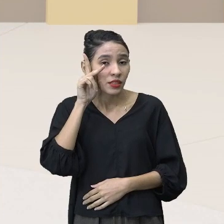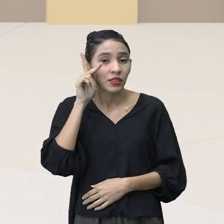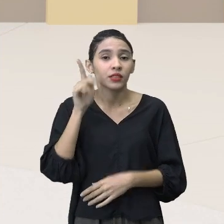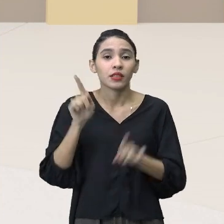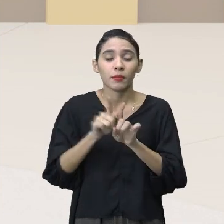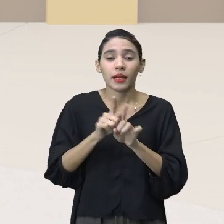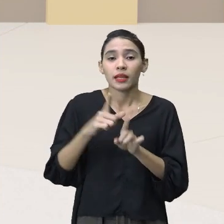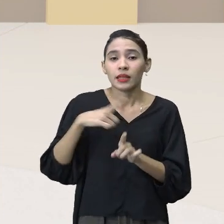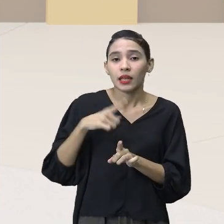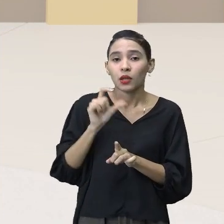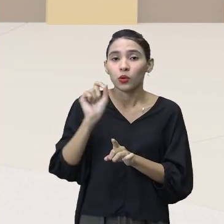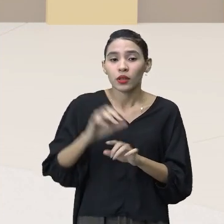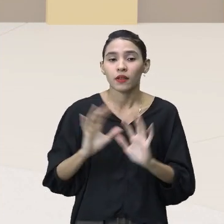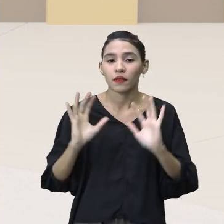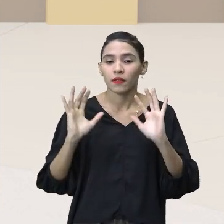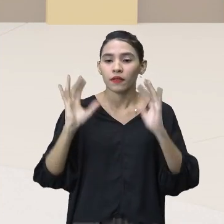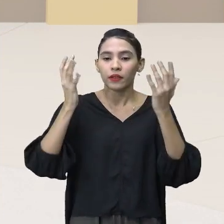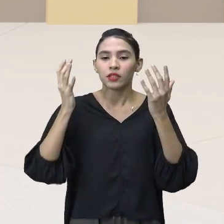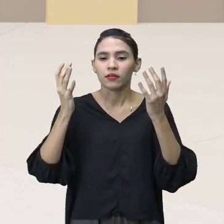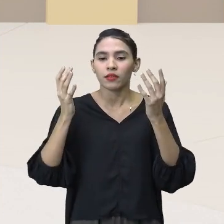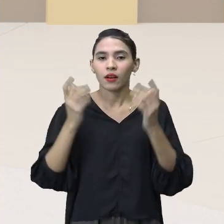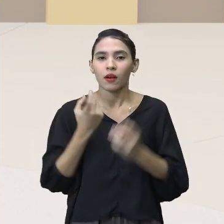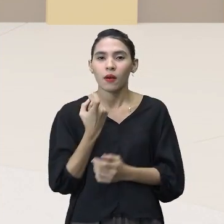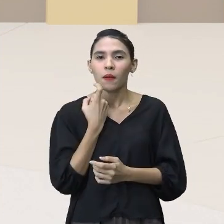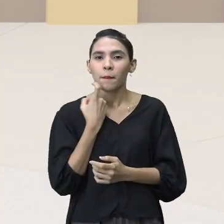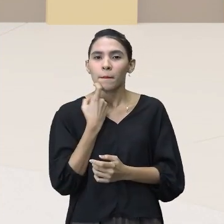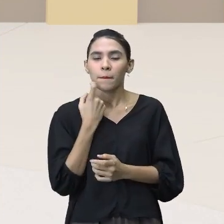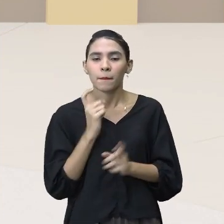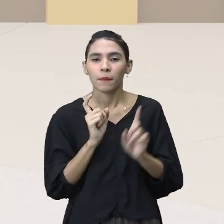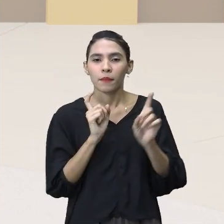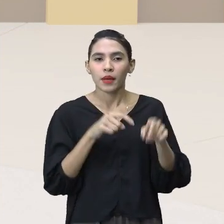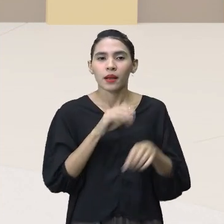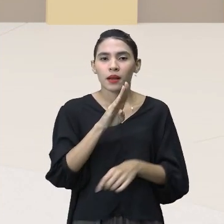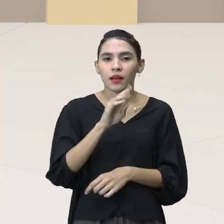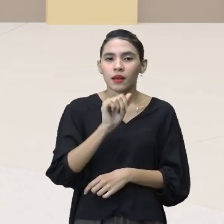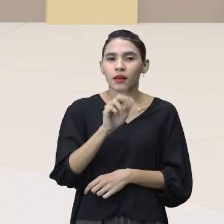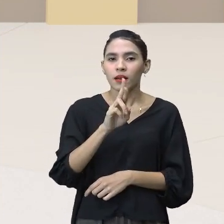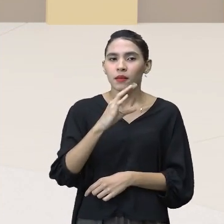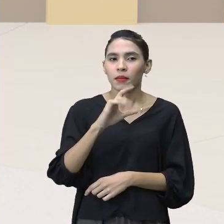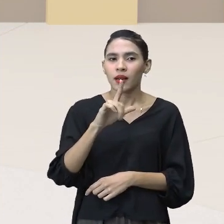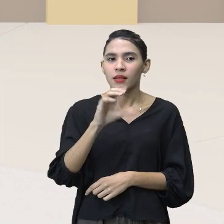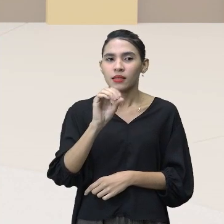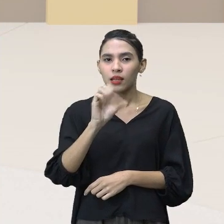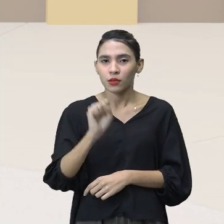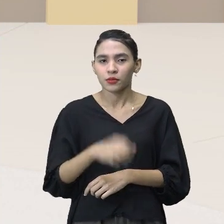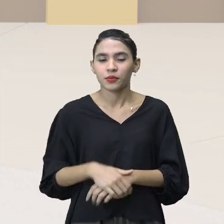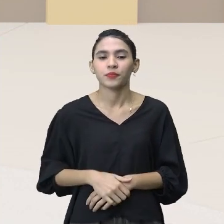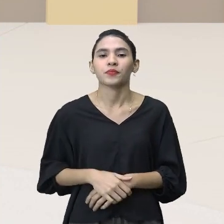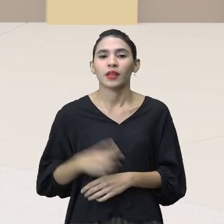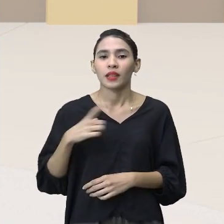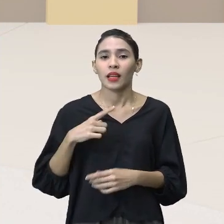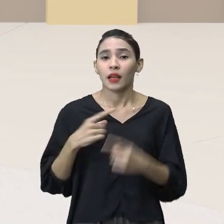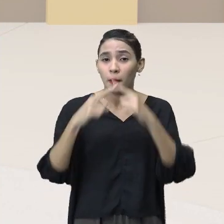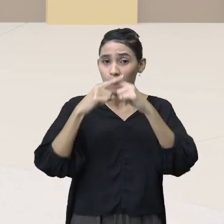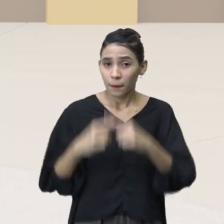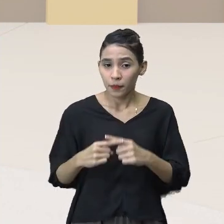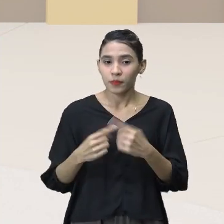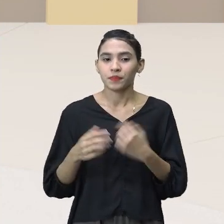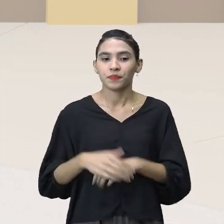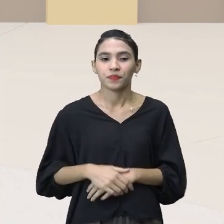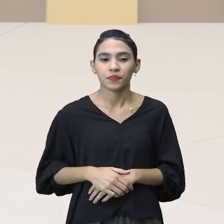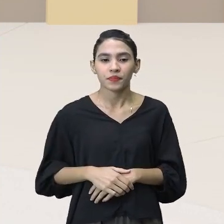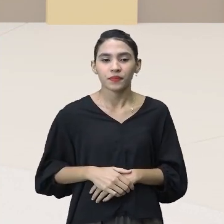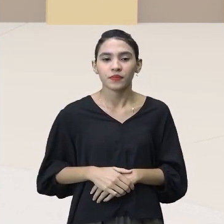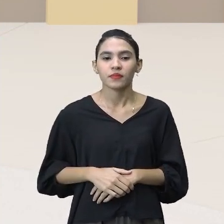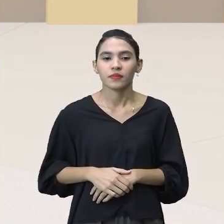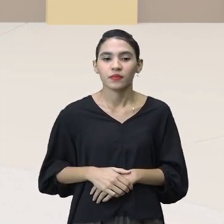Bumbá de Parintins, a gente tem o Festival do Peixe Ornamental de Barcelos, onde a gente vai ter ali disputa entre duas agremiações, né, o Acaradisco